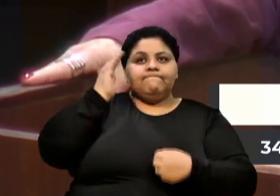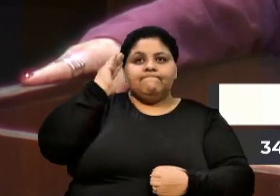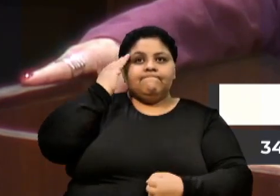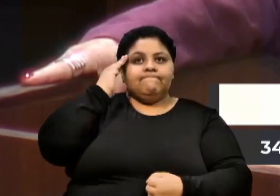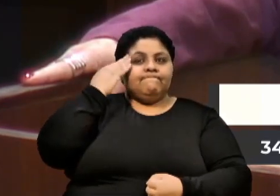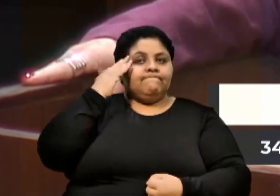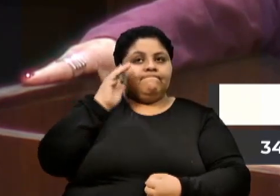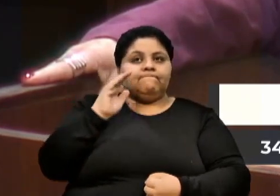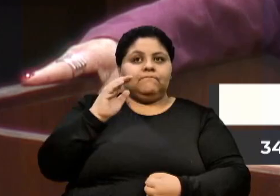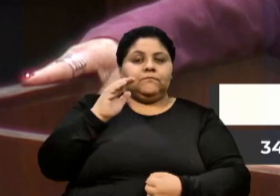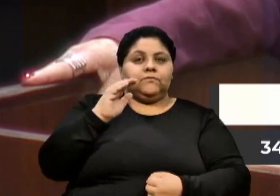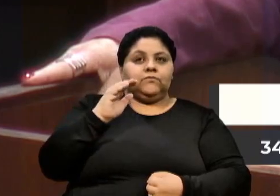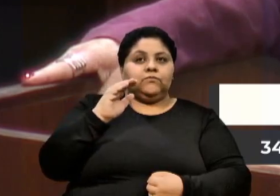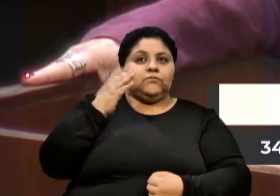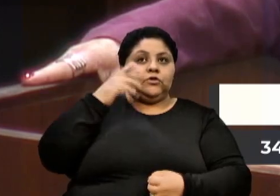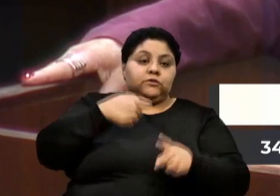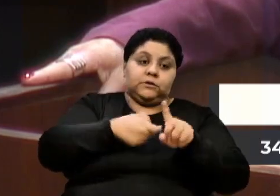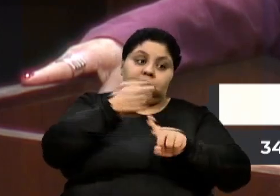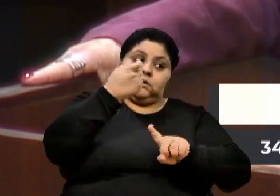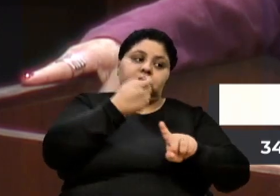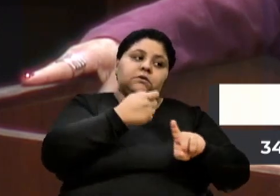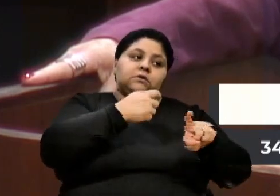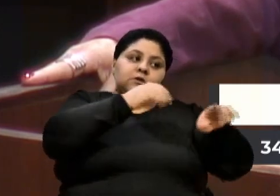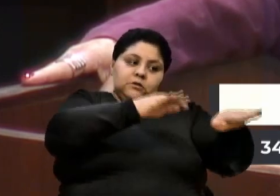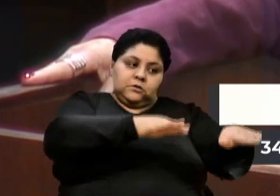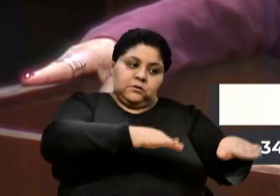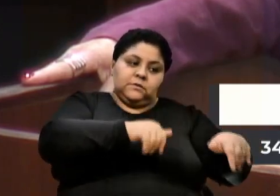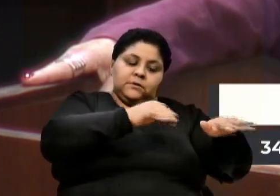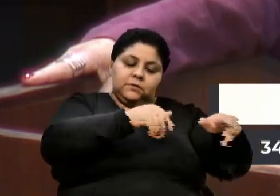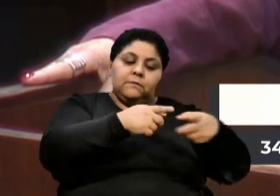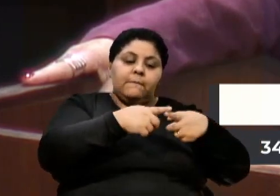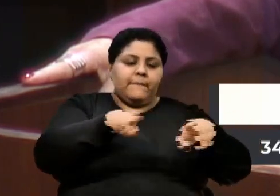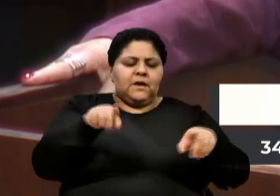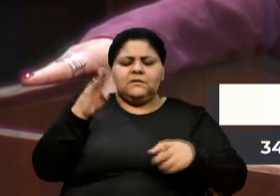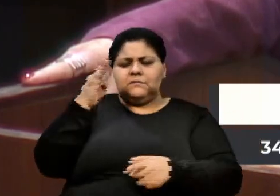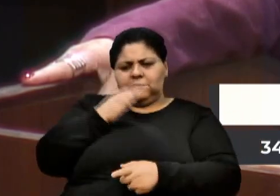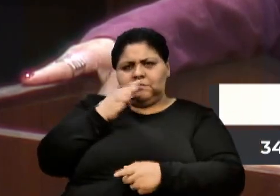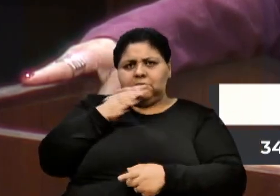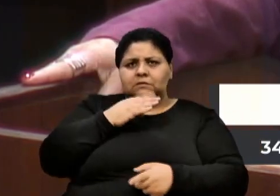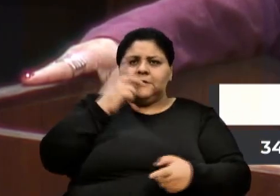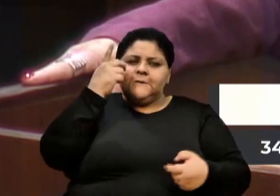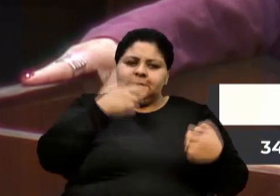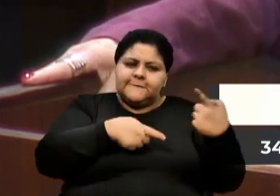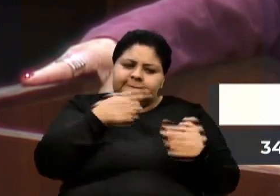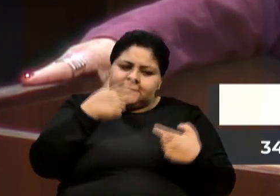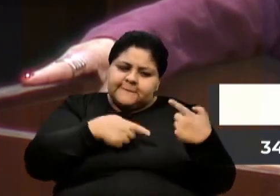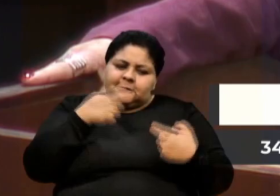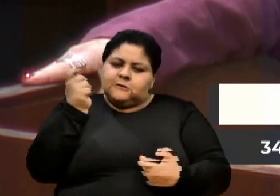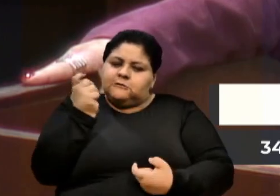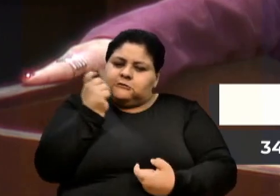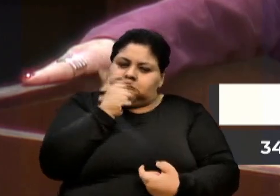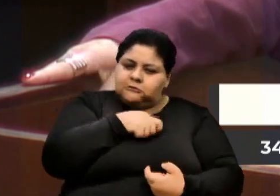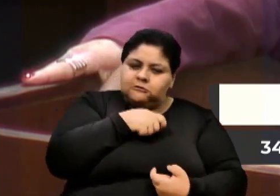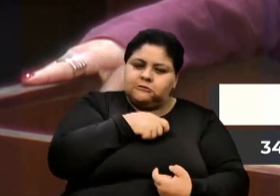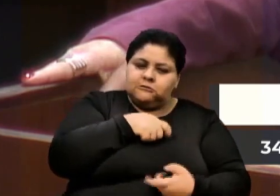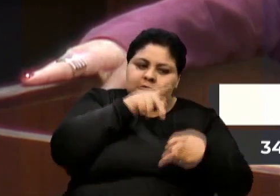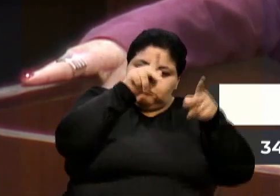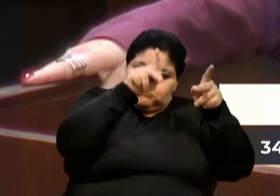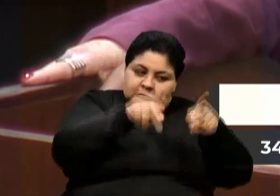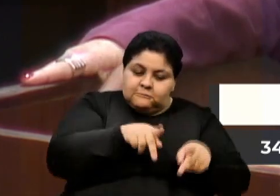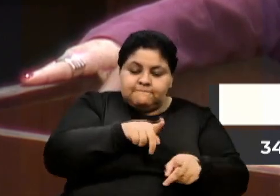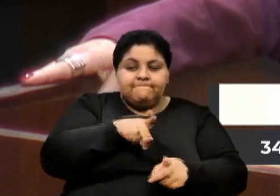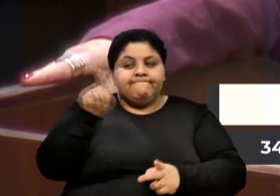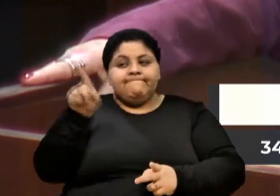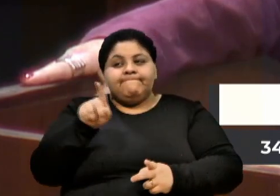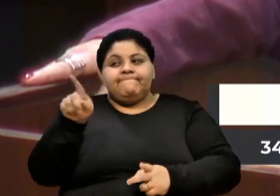no mês de setembro, mas em breve, para discutir toda essa necessidade daquelas pessoas que estão lá, que são cerca